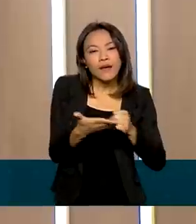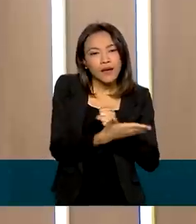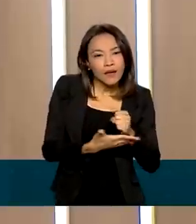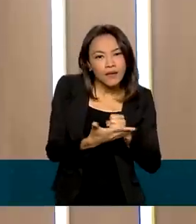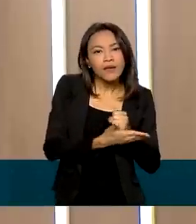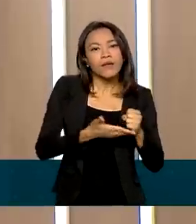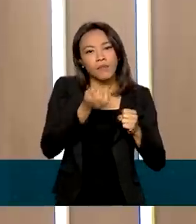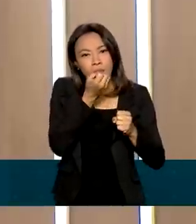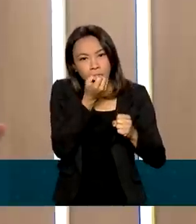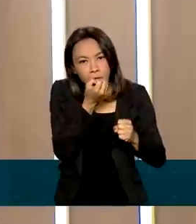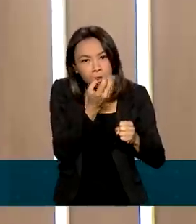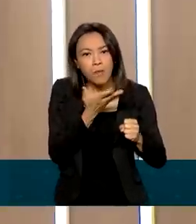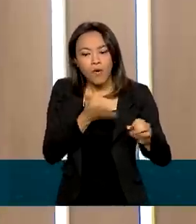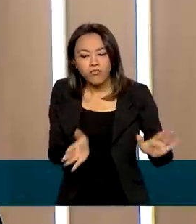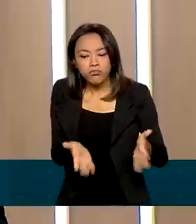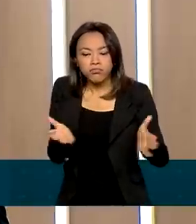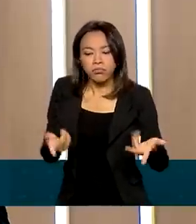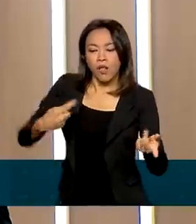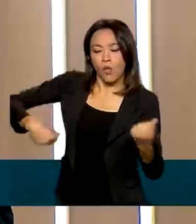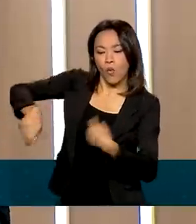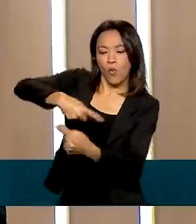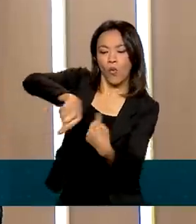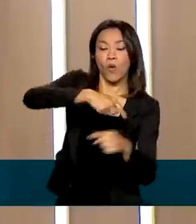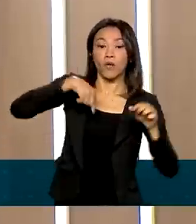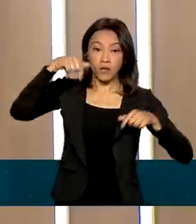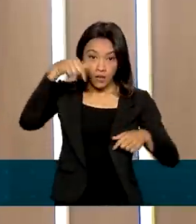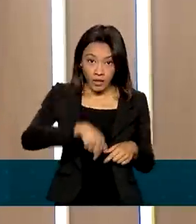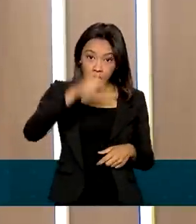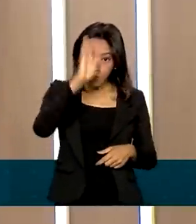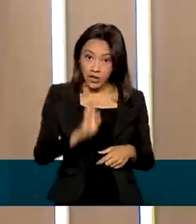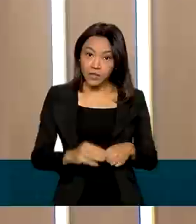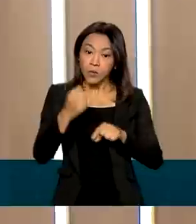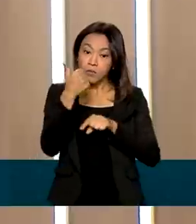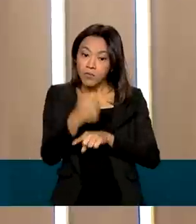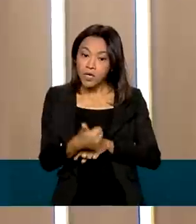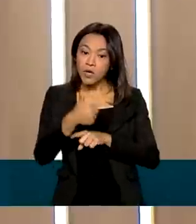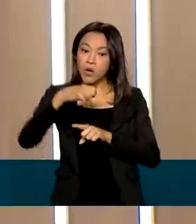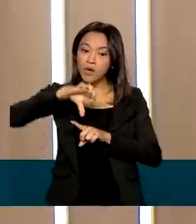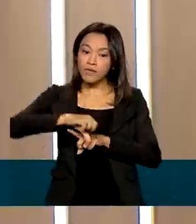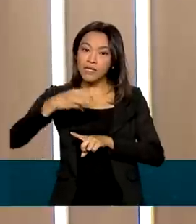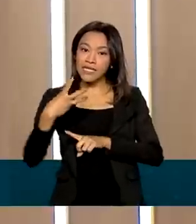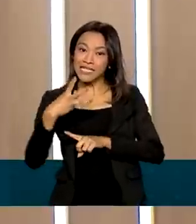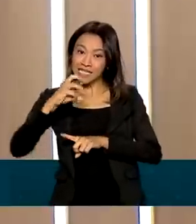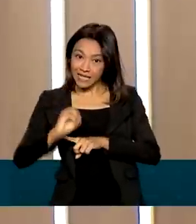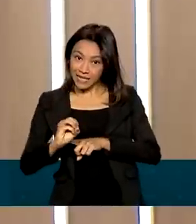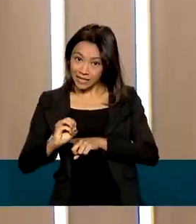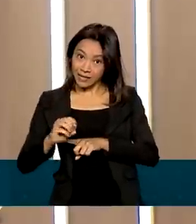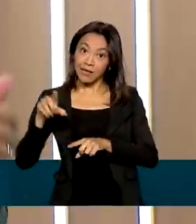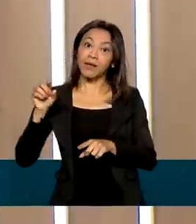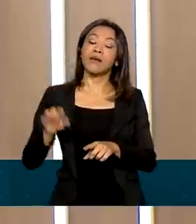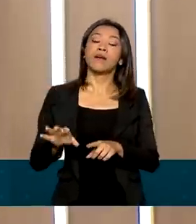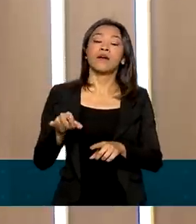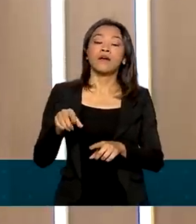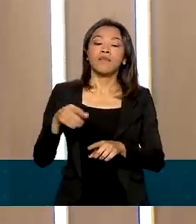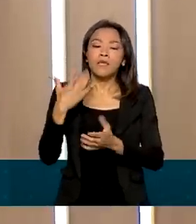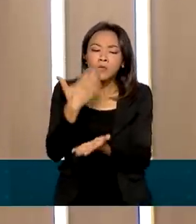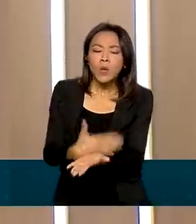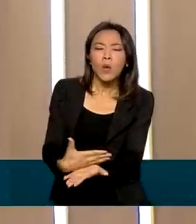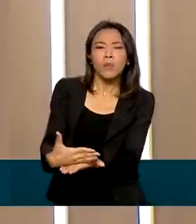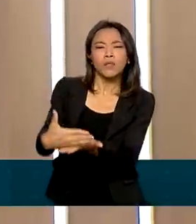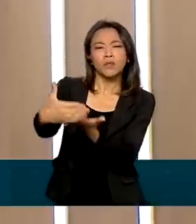ao bom funcionamento da economia. No caso do Brasil, ele foi criado em 1930 por Getúlio Vargas, mas ele só entrou em vigor em